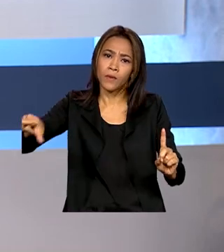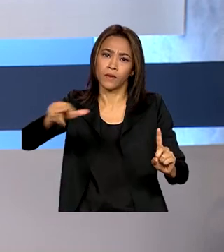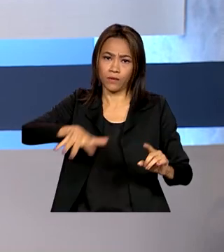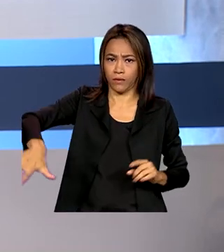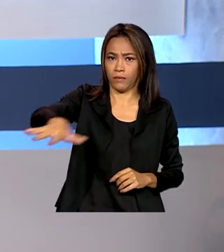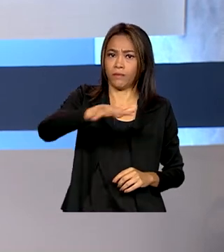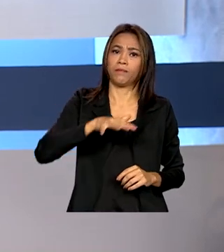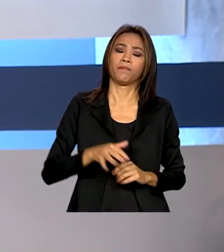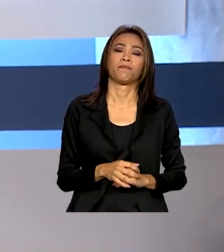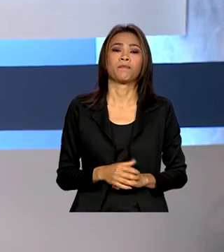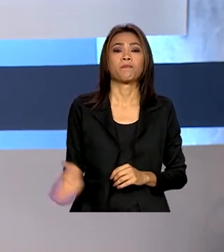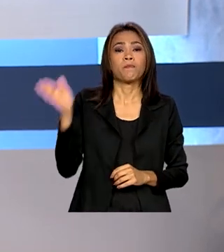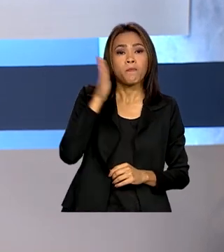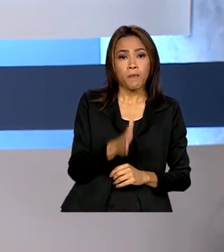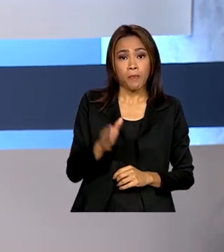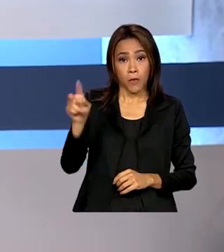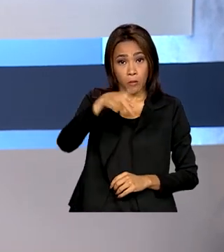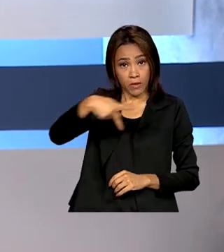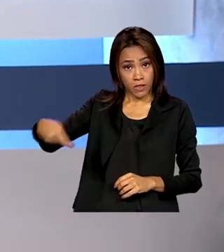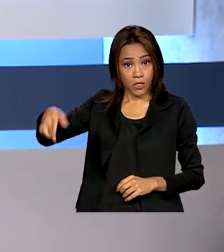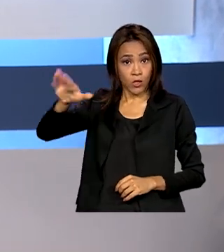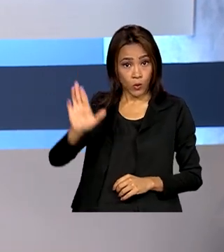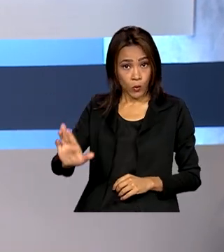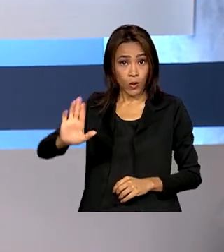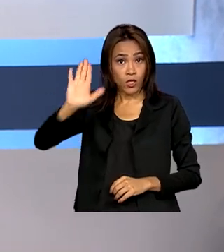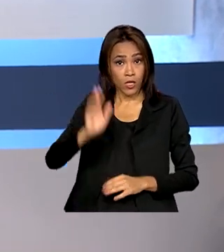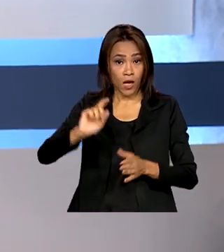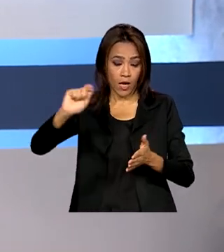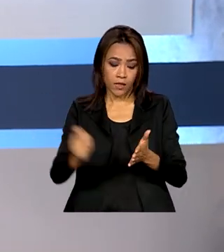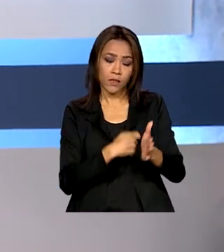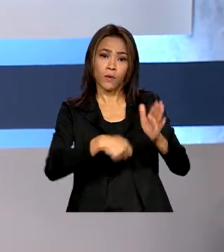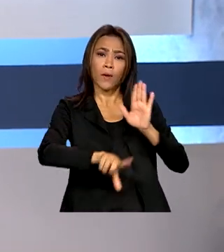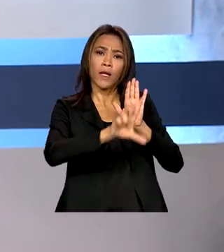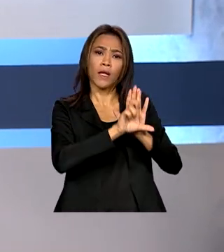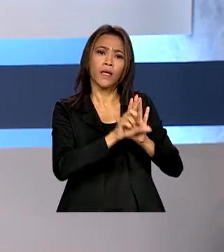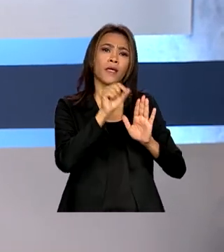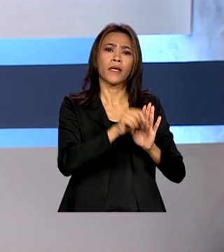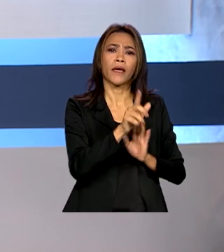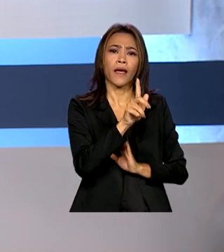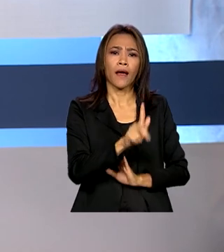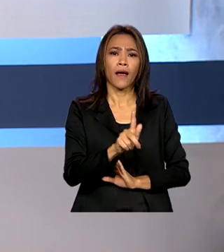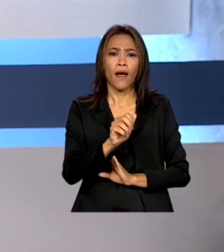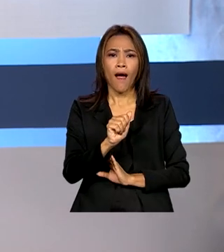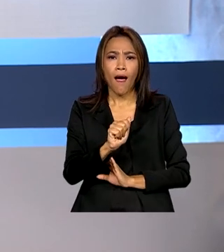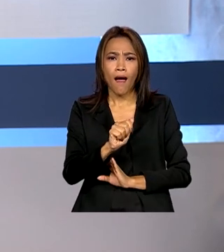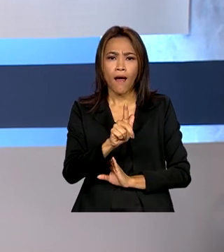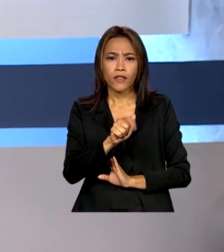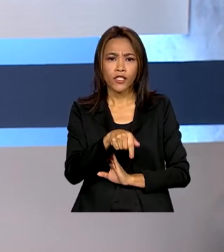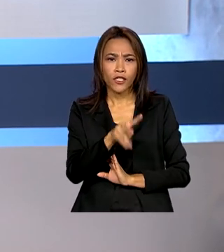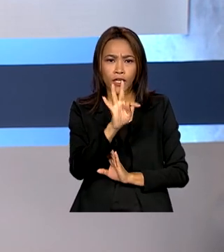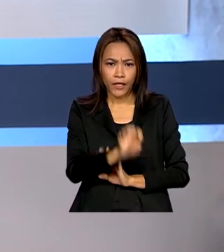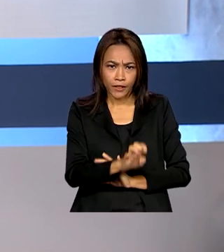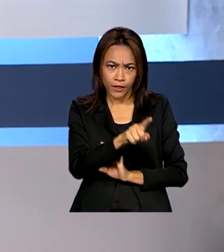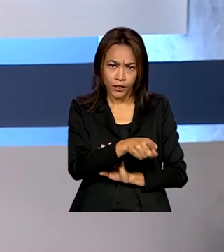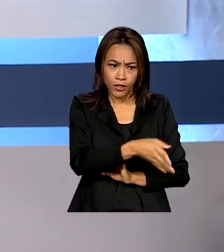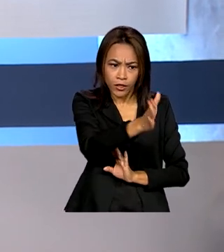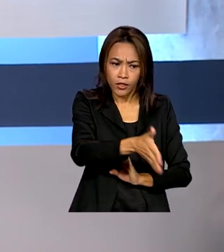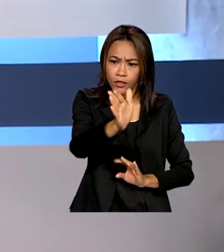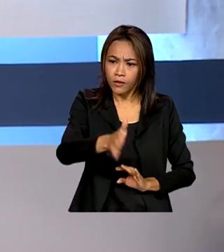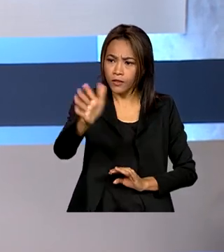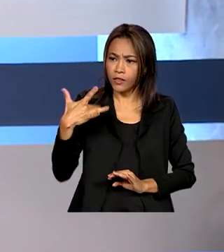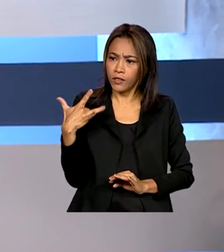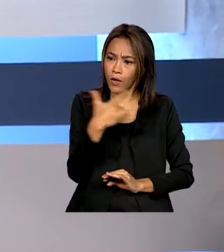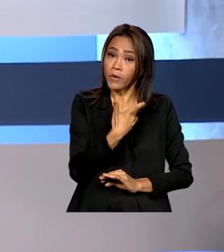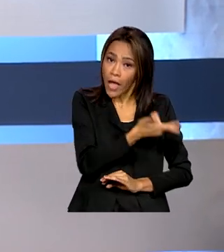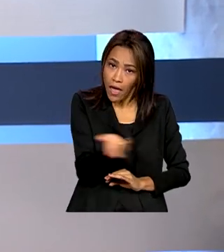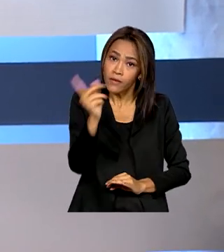O presidente Lula sancionou a lei que considera agentes comunitários de saúde e agentes de combate às endemias como